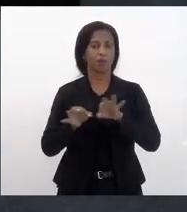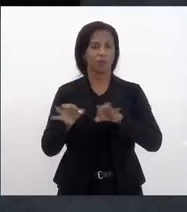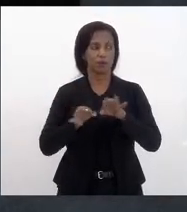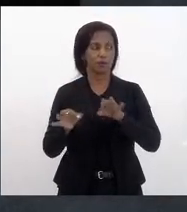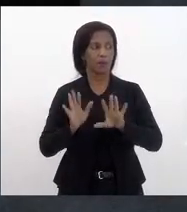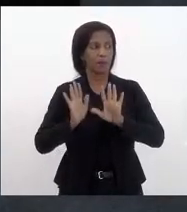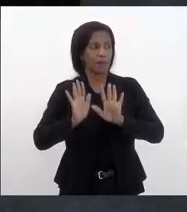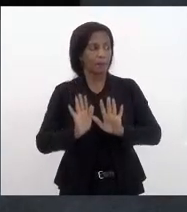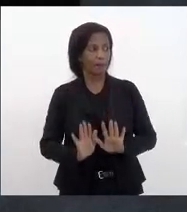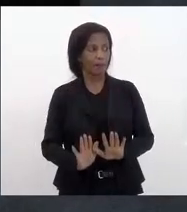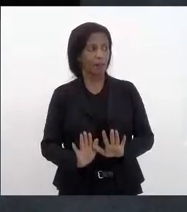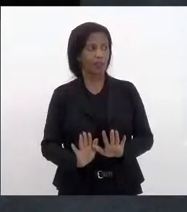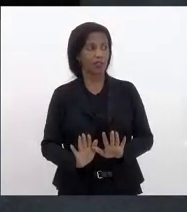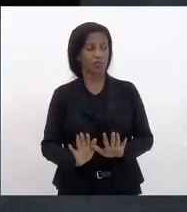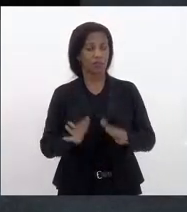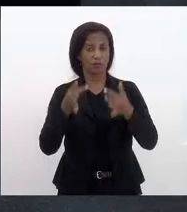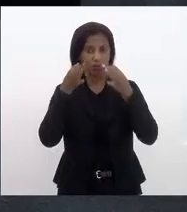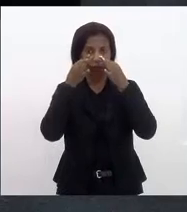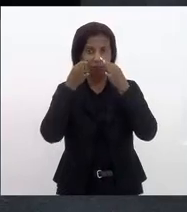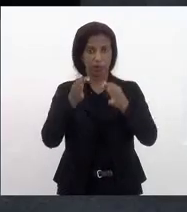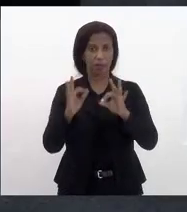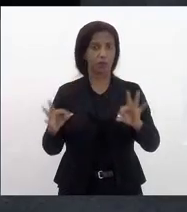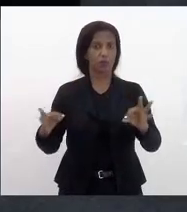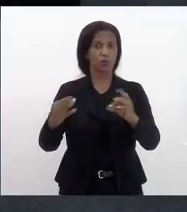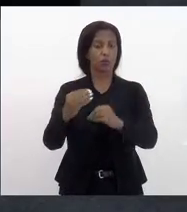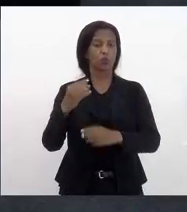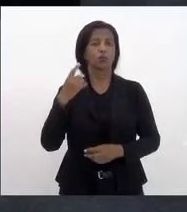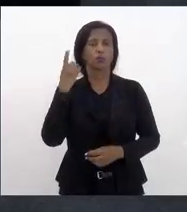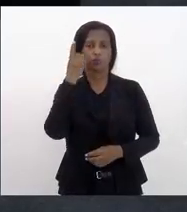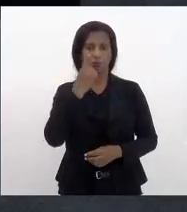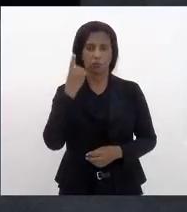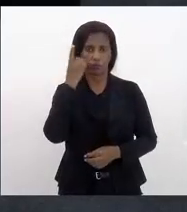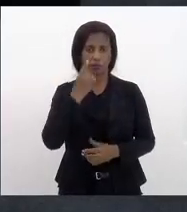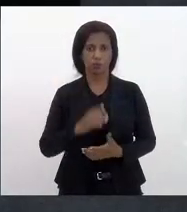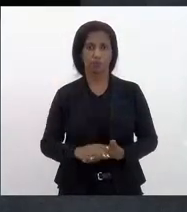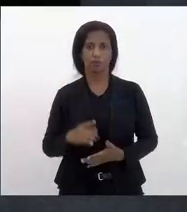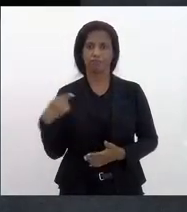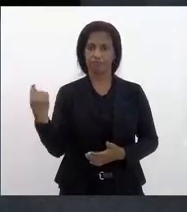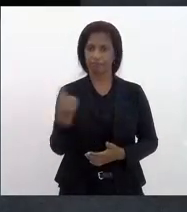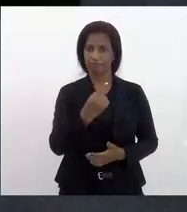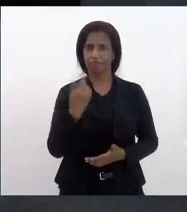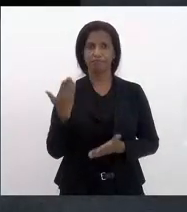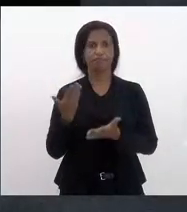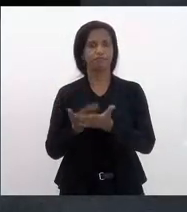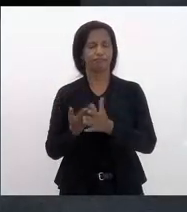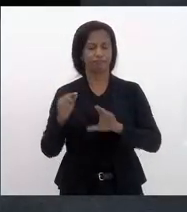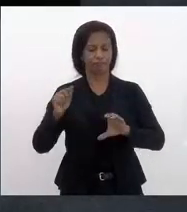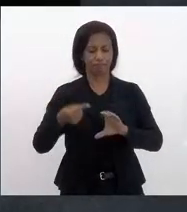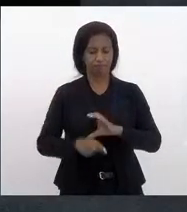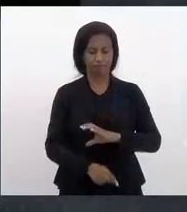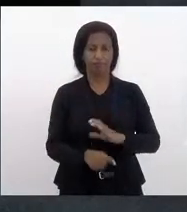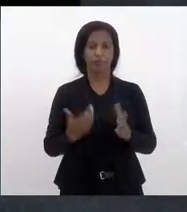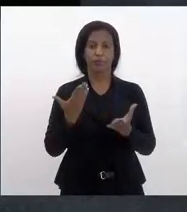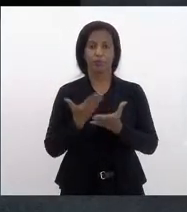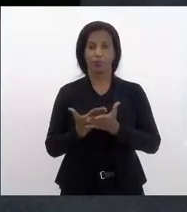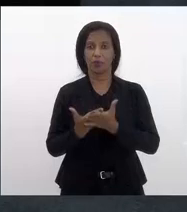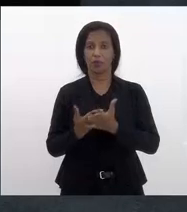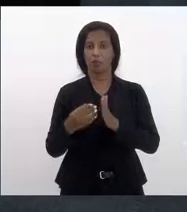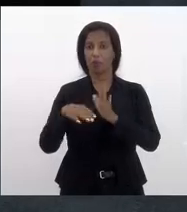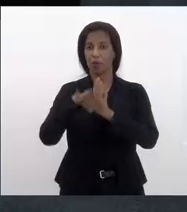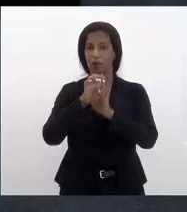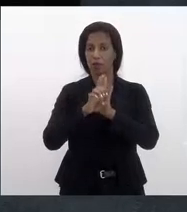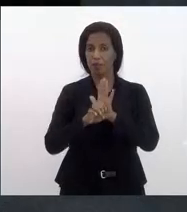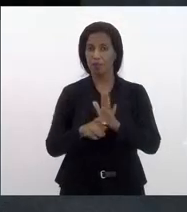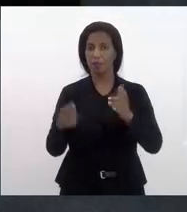mas chamando a atenção de todos os deputados para que a gente aprofunde o estudo e coloque as emendas